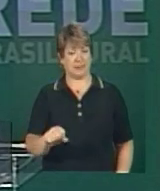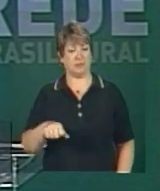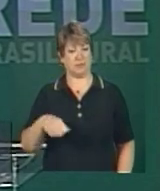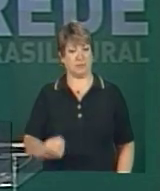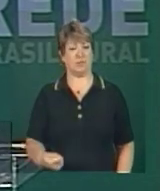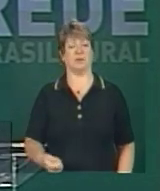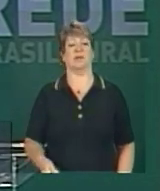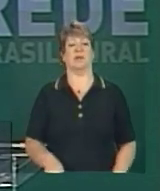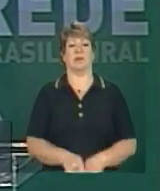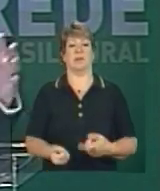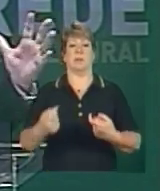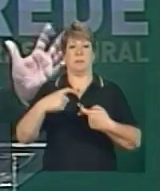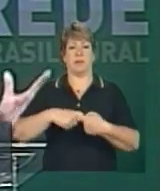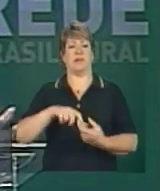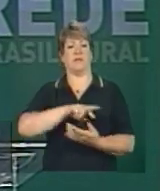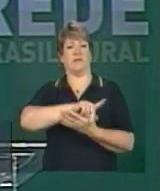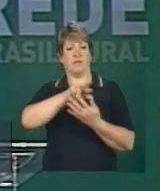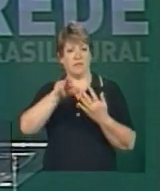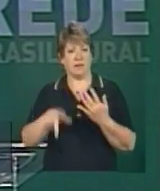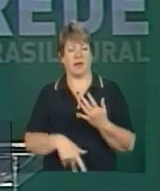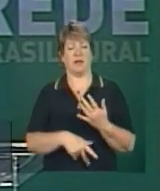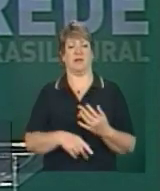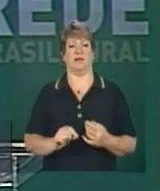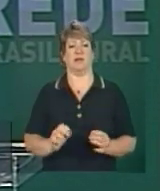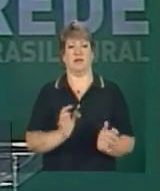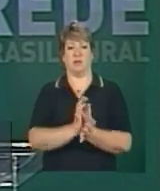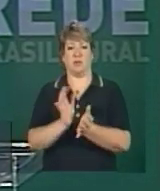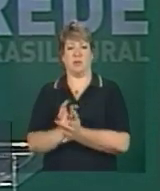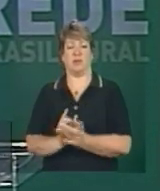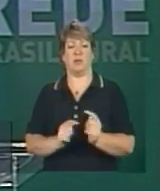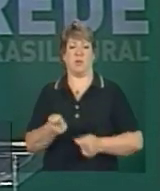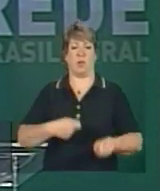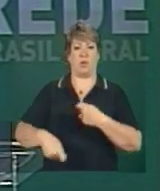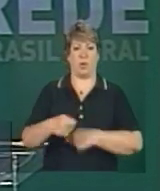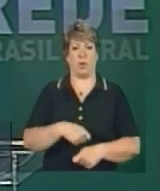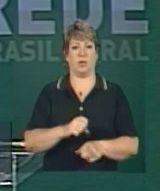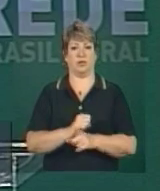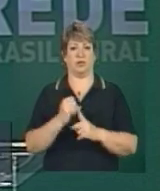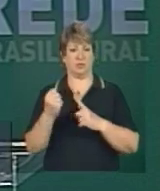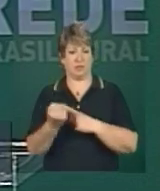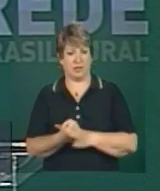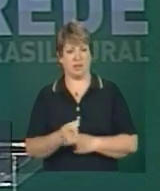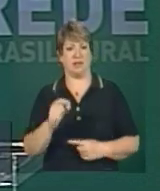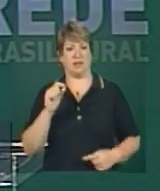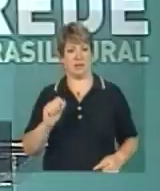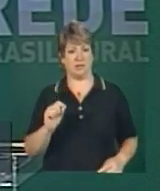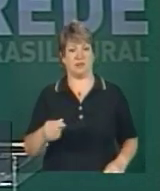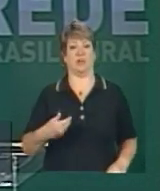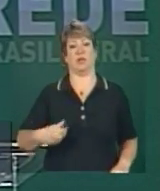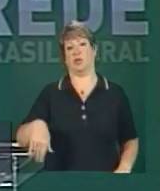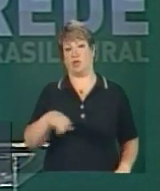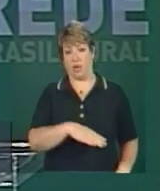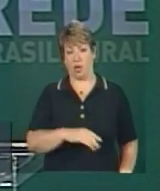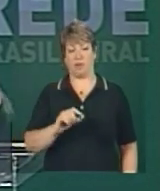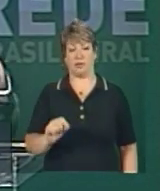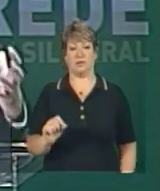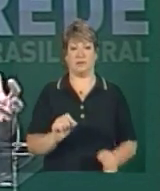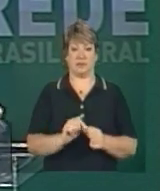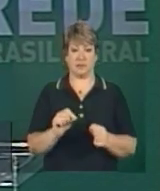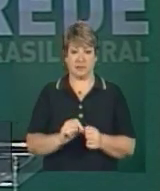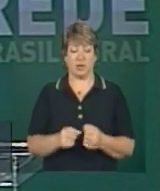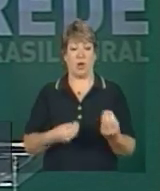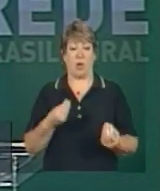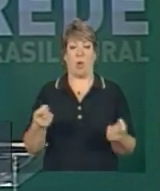parceria com uma série de atores econômicos e sociais e institucionais, nós criamos as